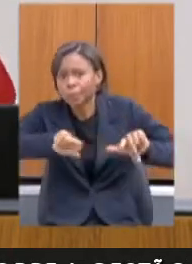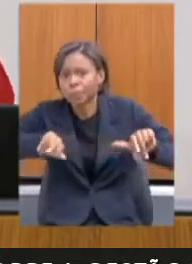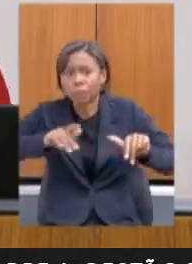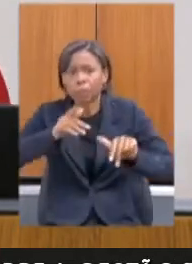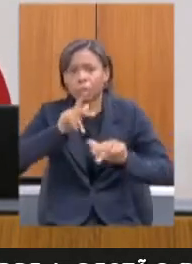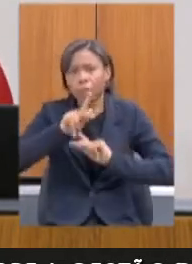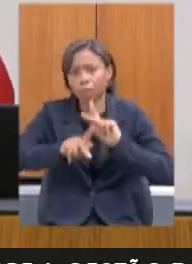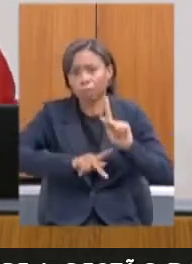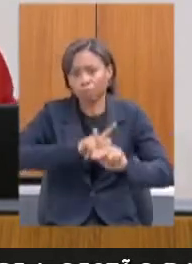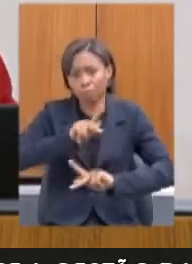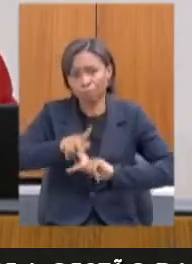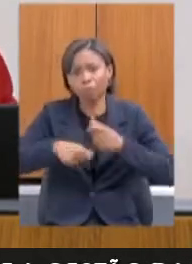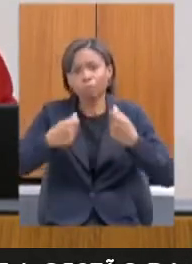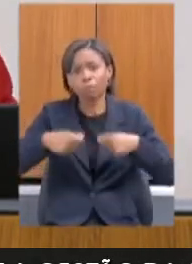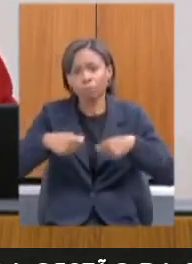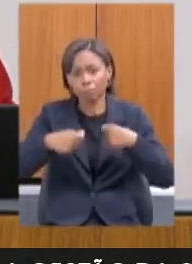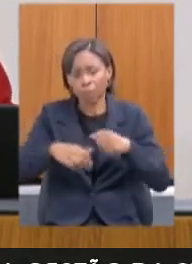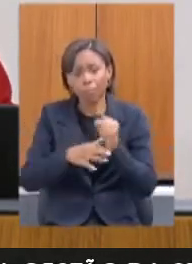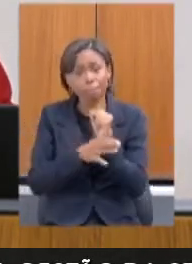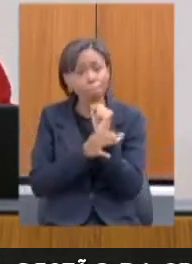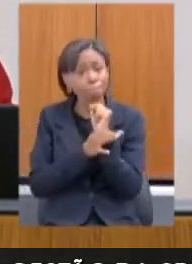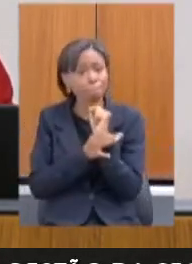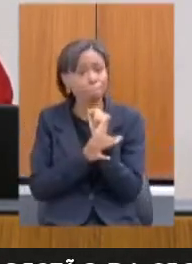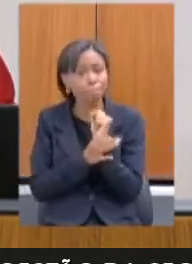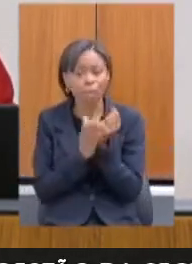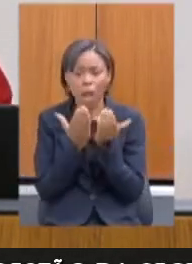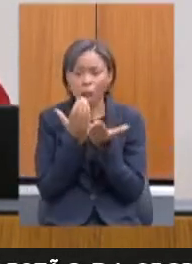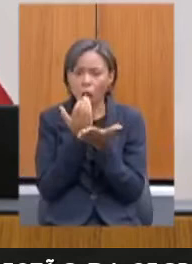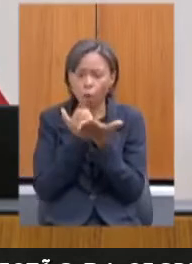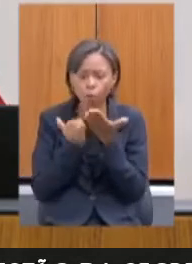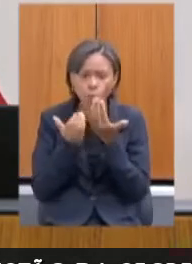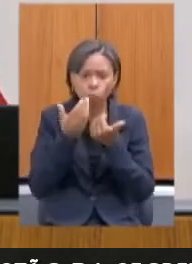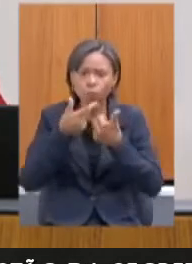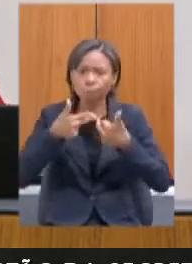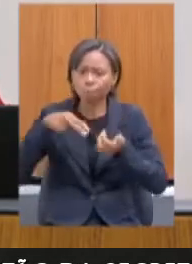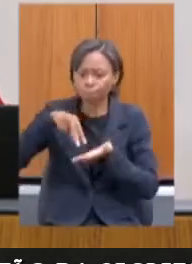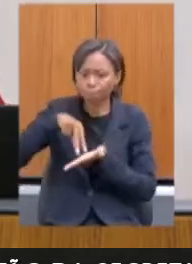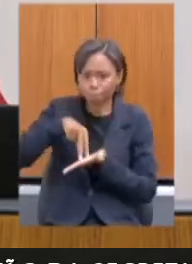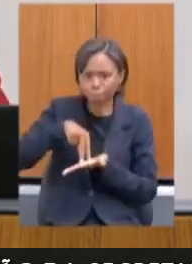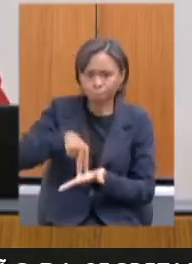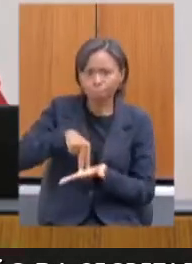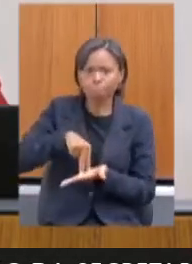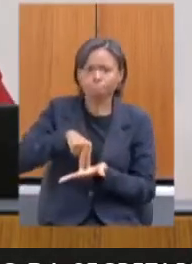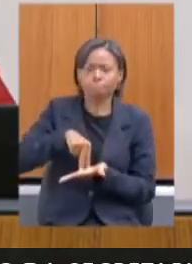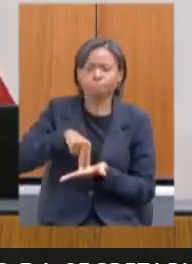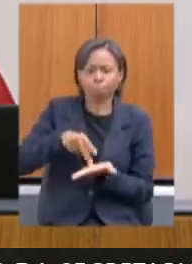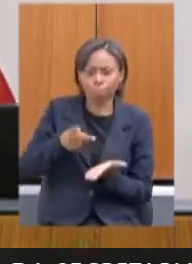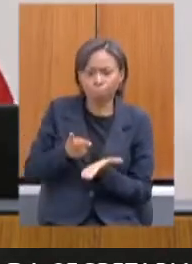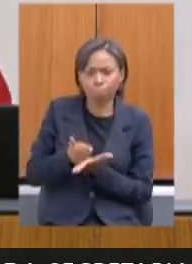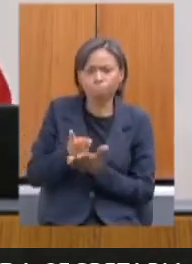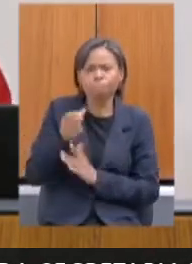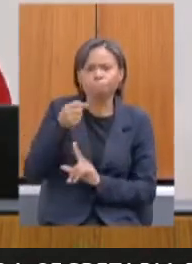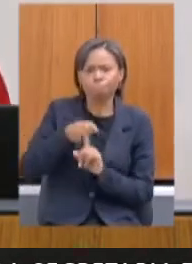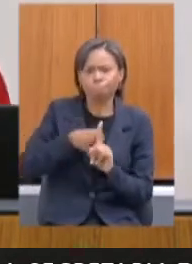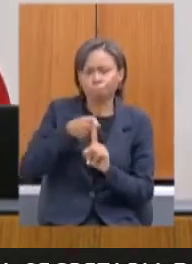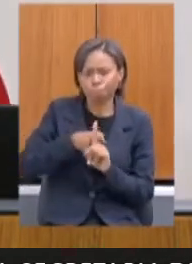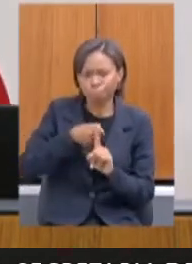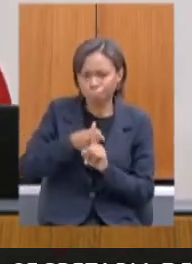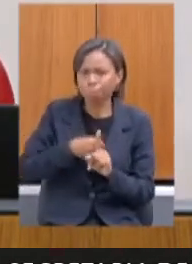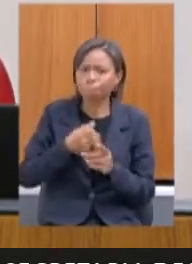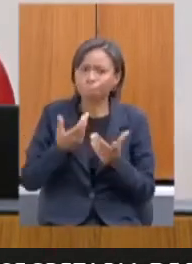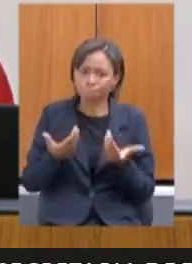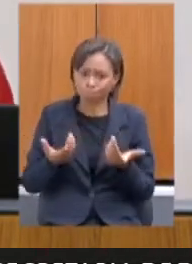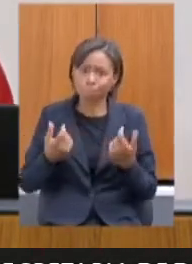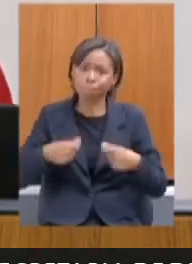de fato, precisam ter uma segurança alimentar e estar de pé para lutar e seguir firme enfrentando os desafios que tem.